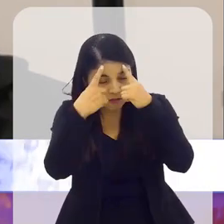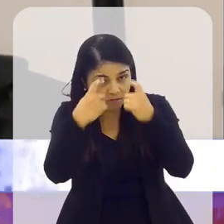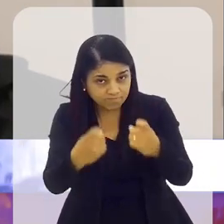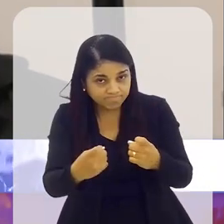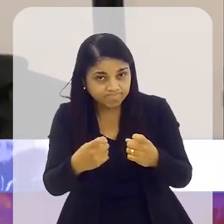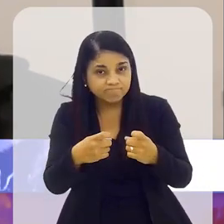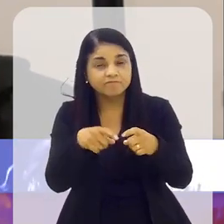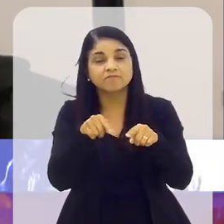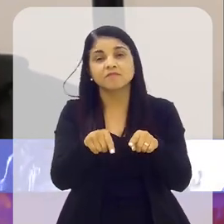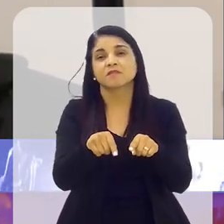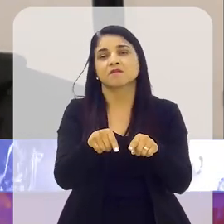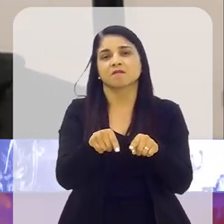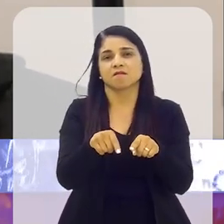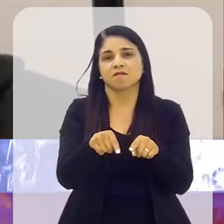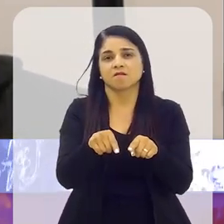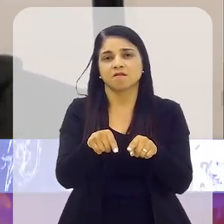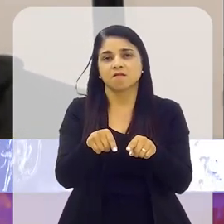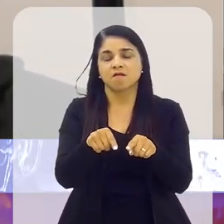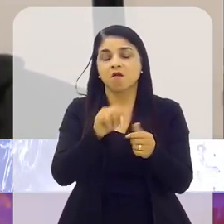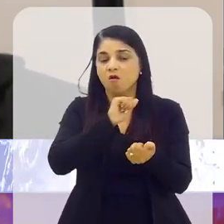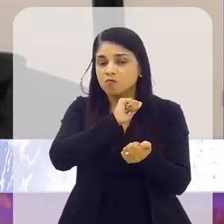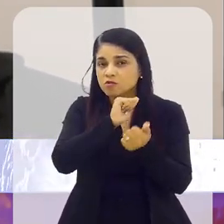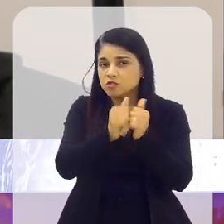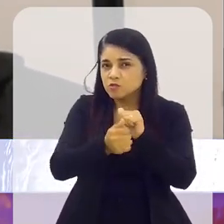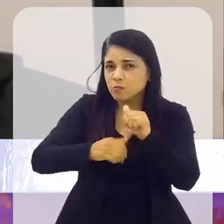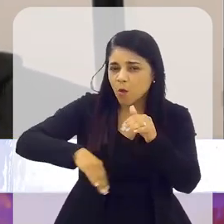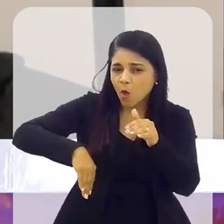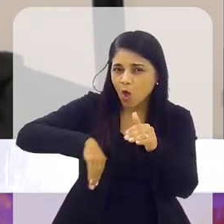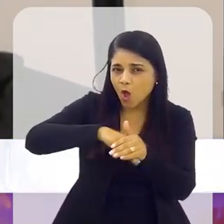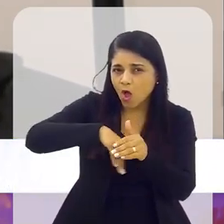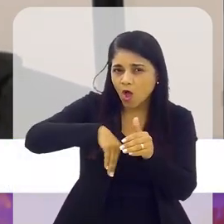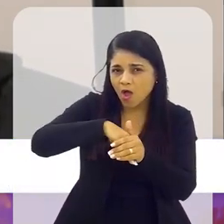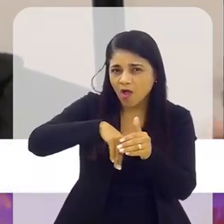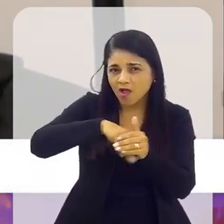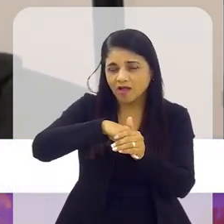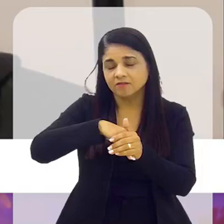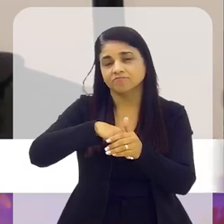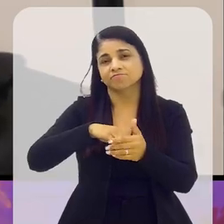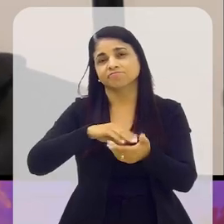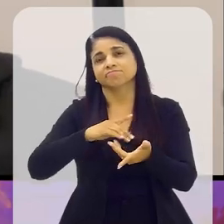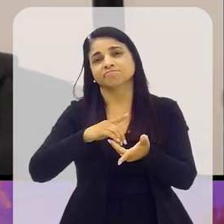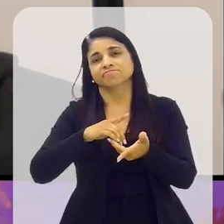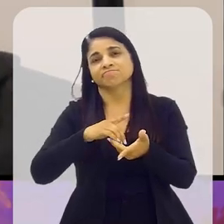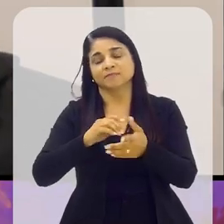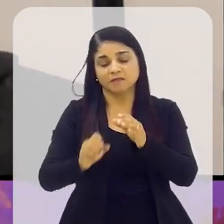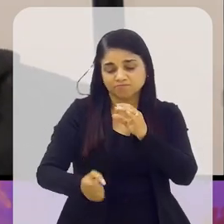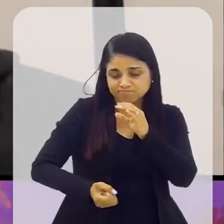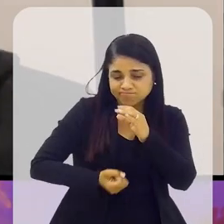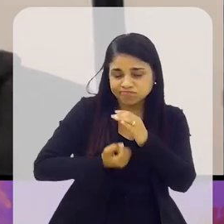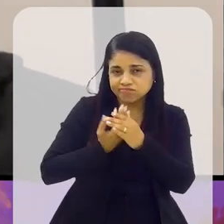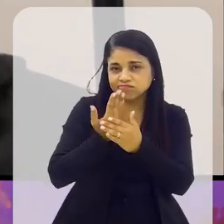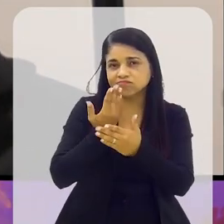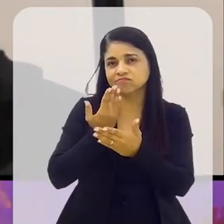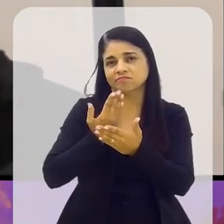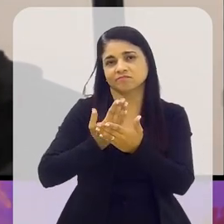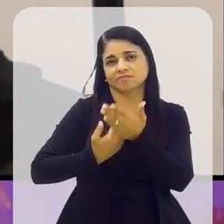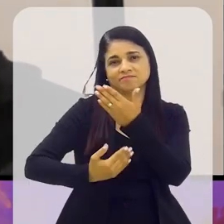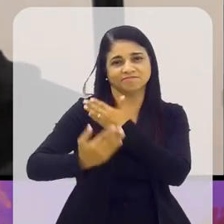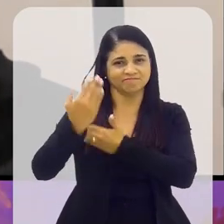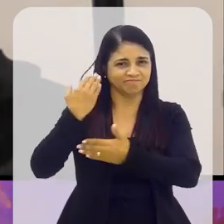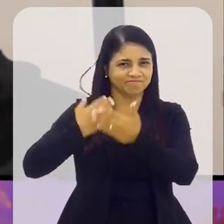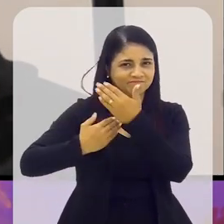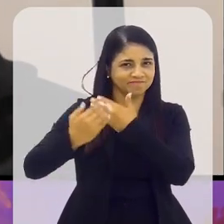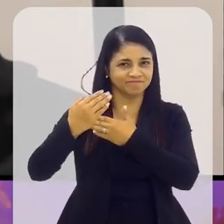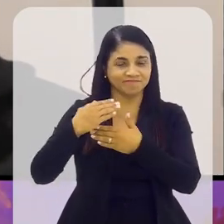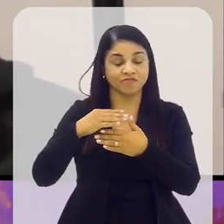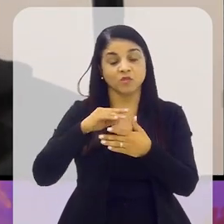fenômeno que atravessa esse esporte, basicamente, desde a sua própria emergência. Isso não significa